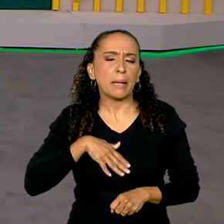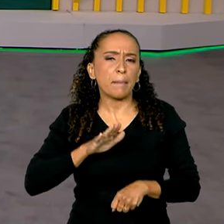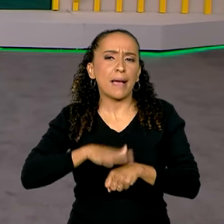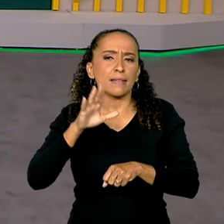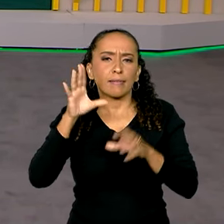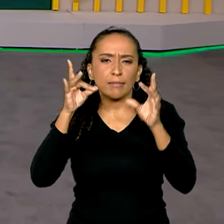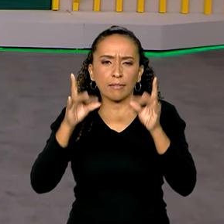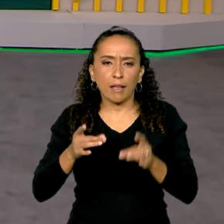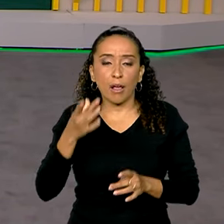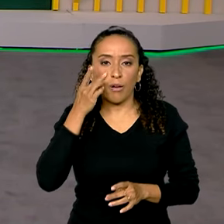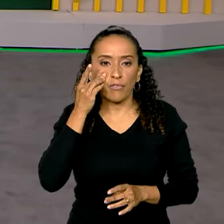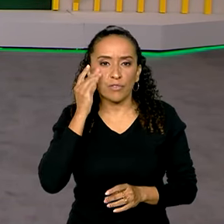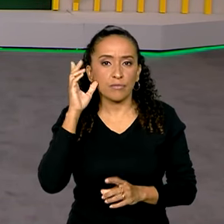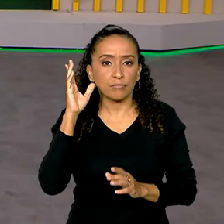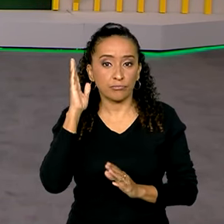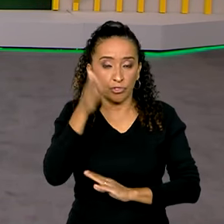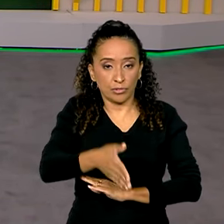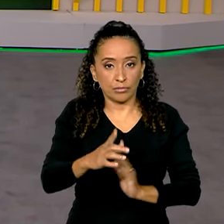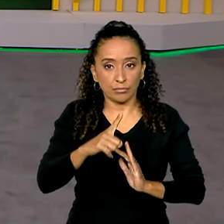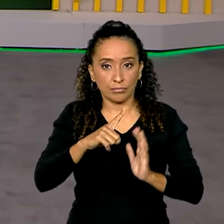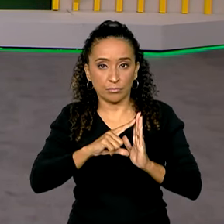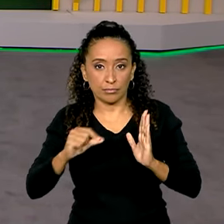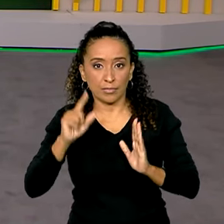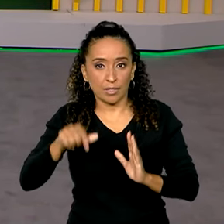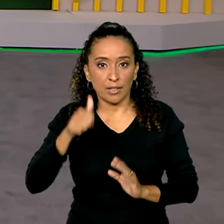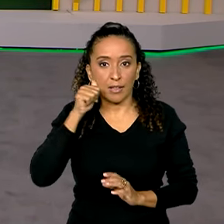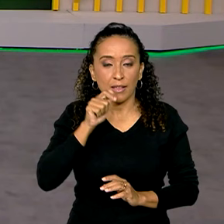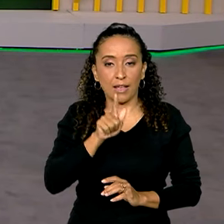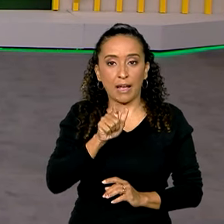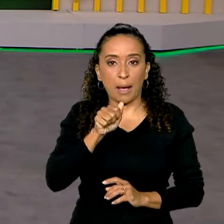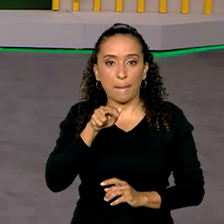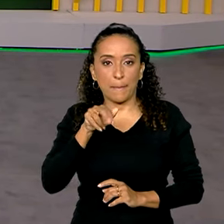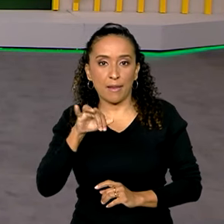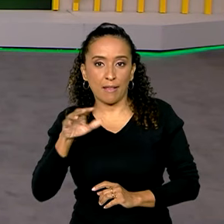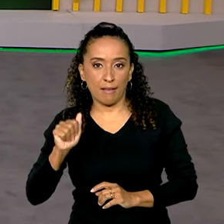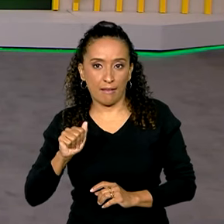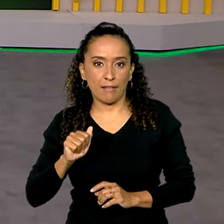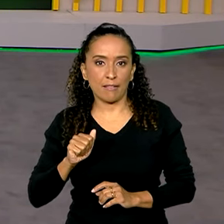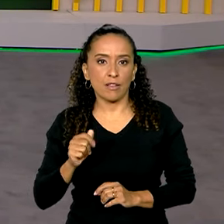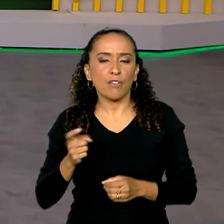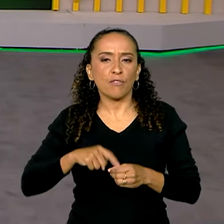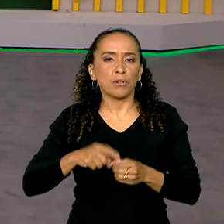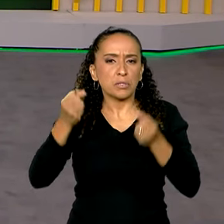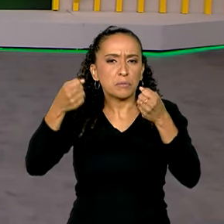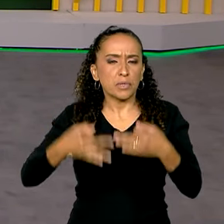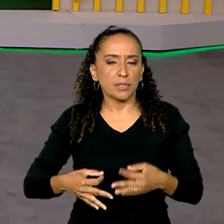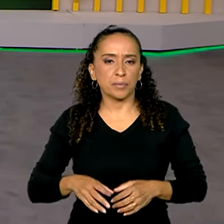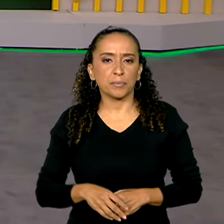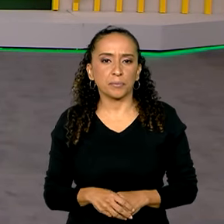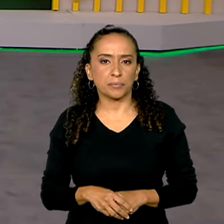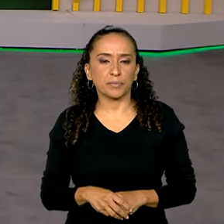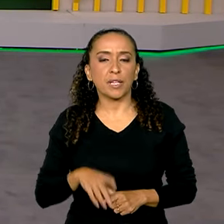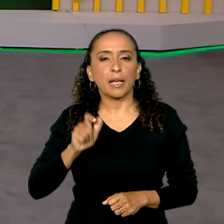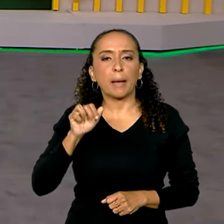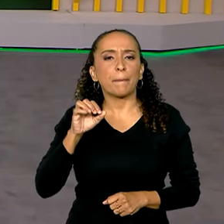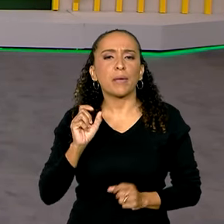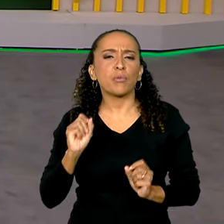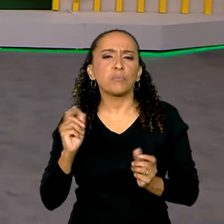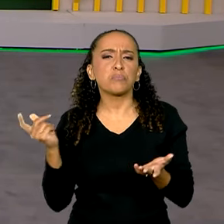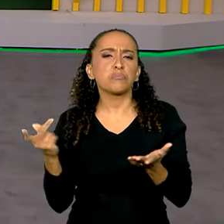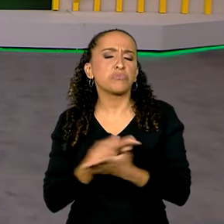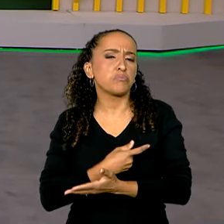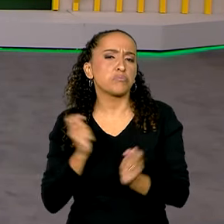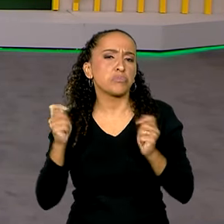tem mais detalhes ao vivo, direto do Palácio do Planalto, é a repórter Gabriela Noronha, que volta a falar com a gente. Gabi, o que pode